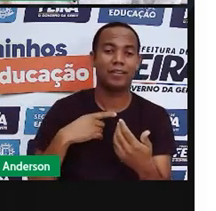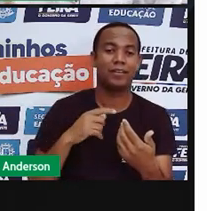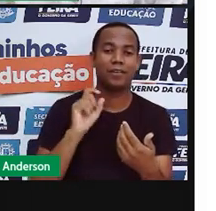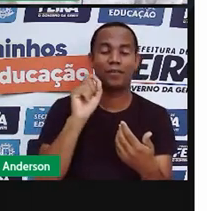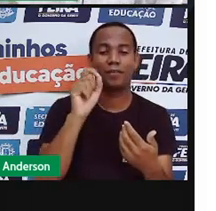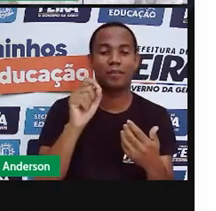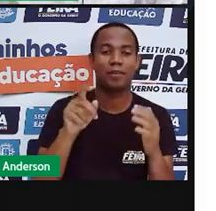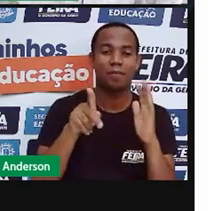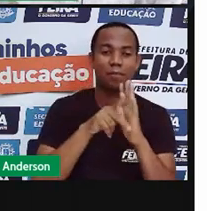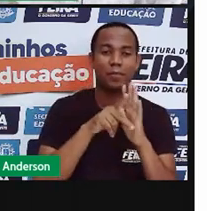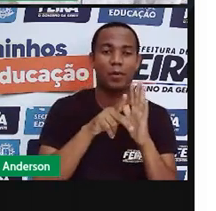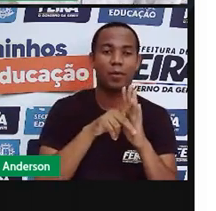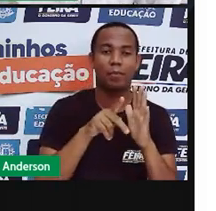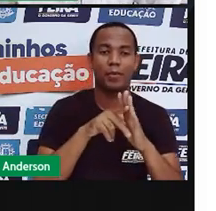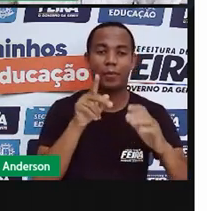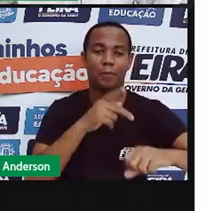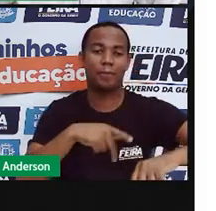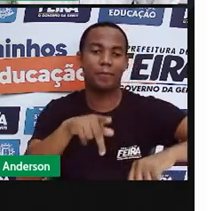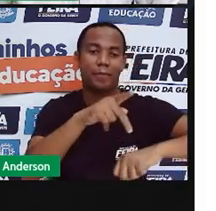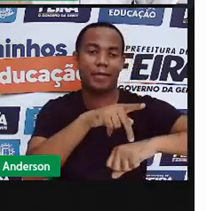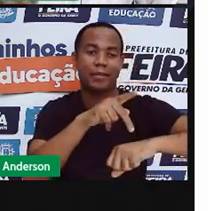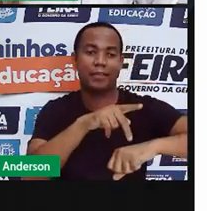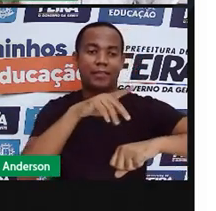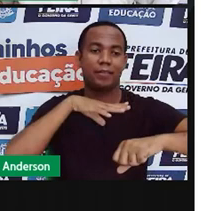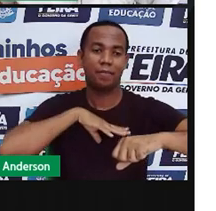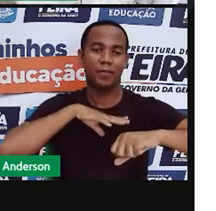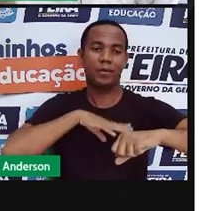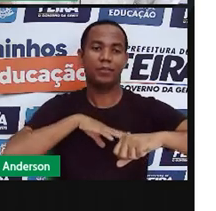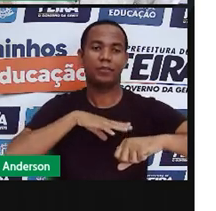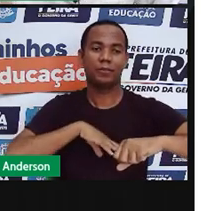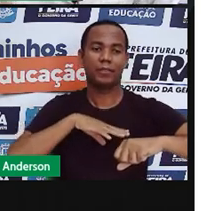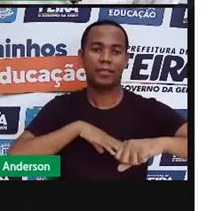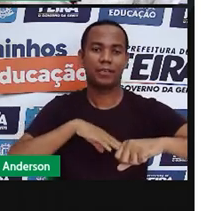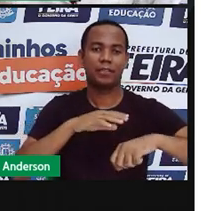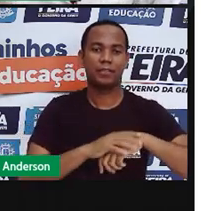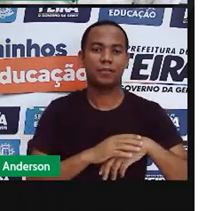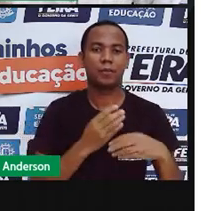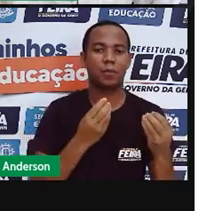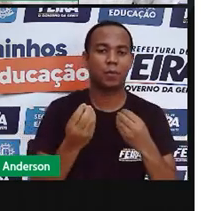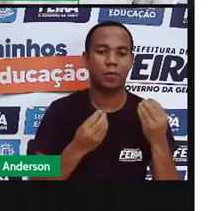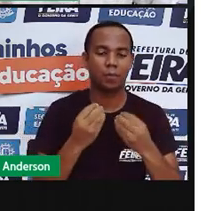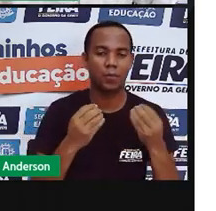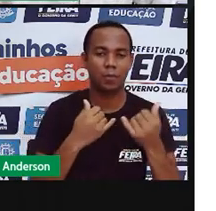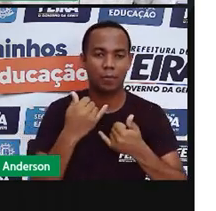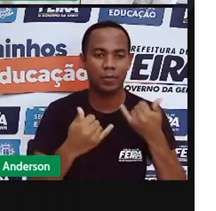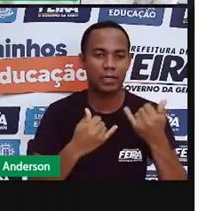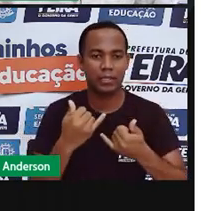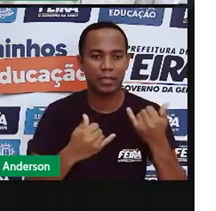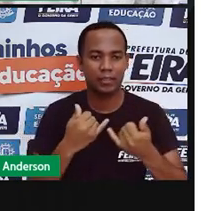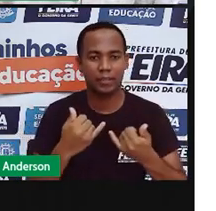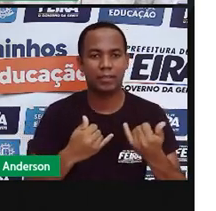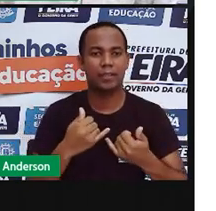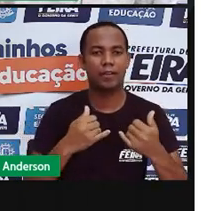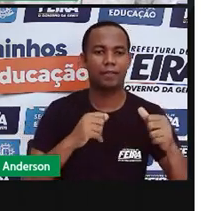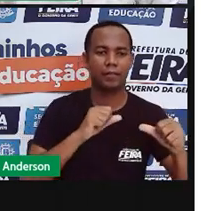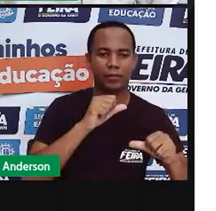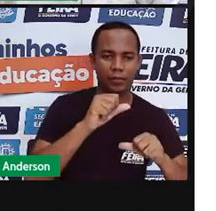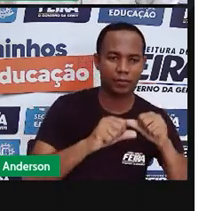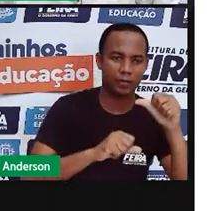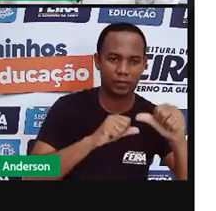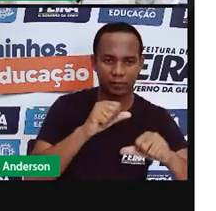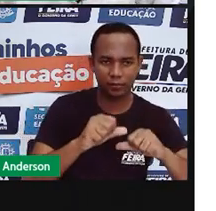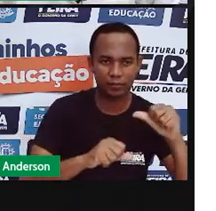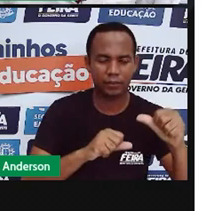Brasil e foi trazida de Portugal como dança adulta, né? Mas logo sofreu transformações